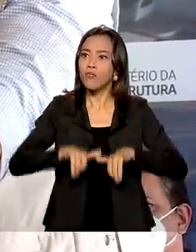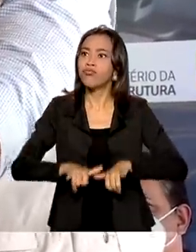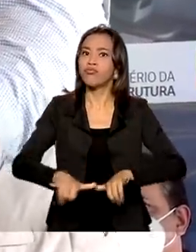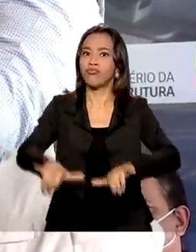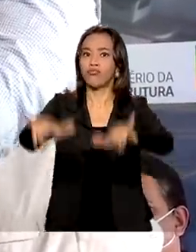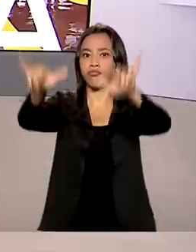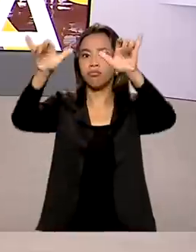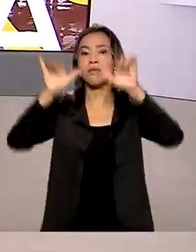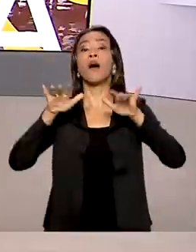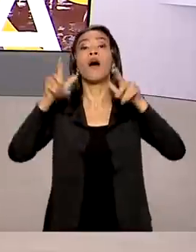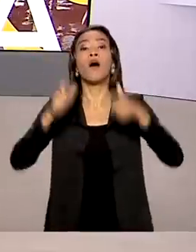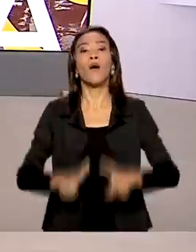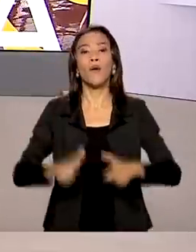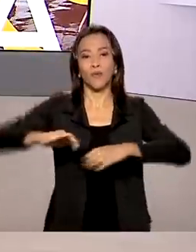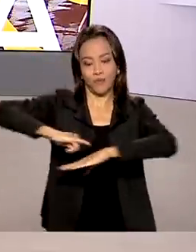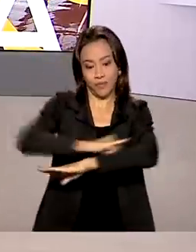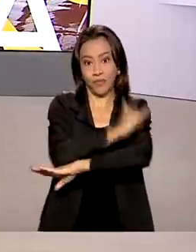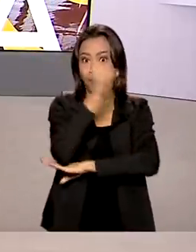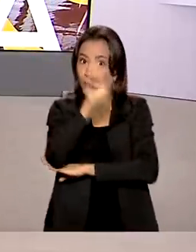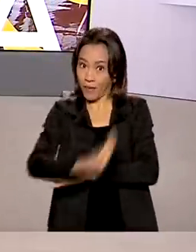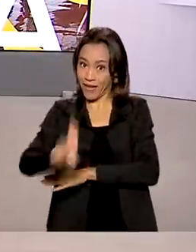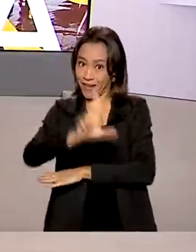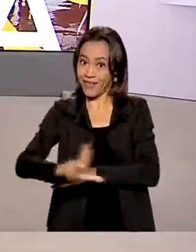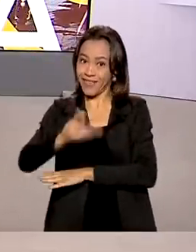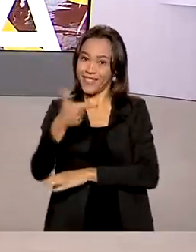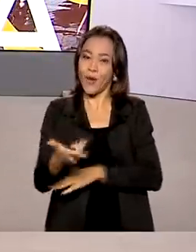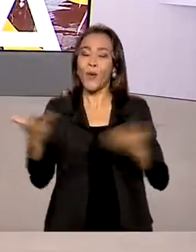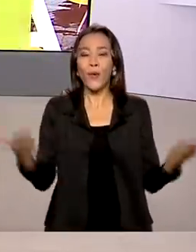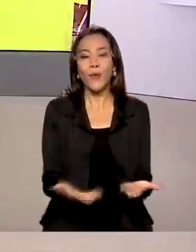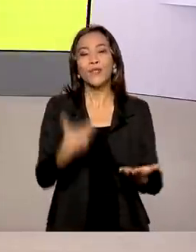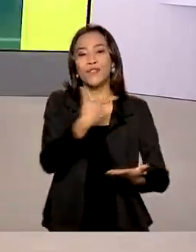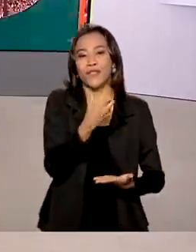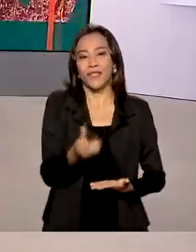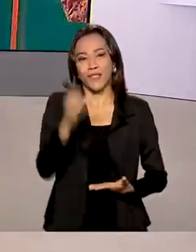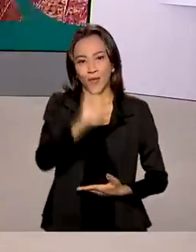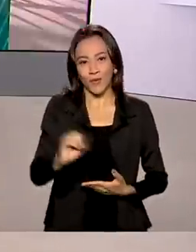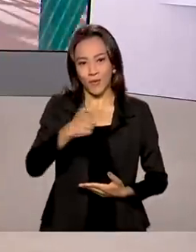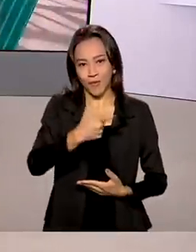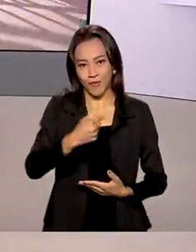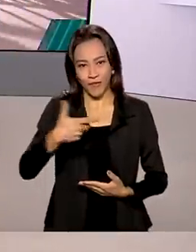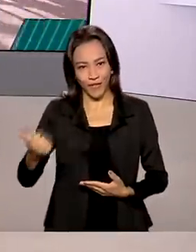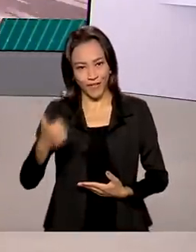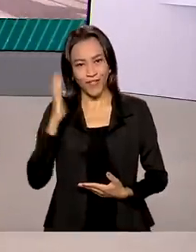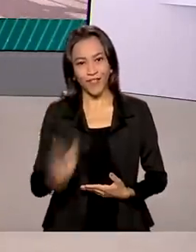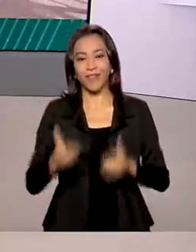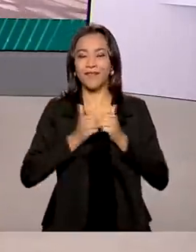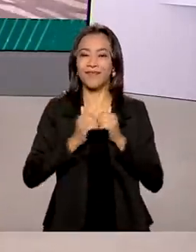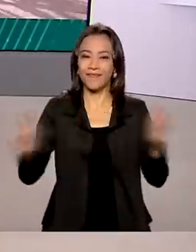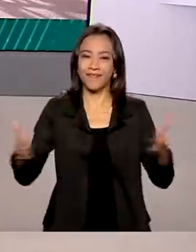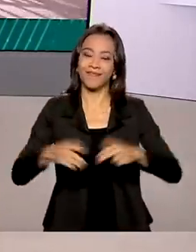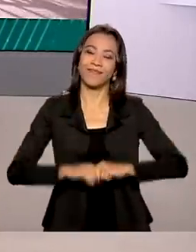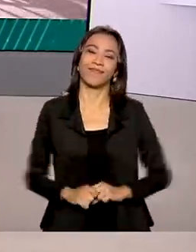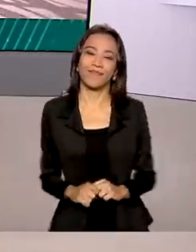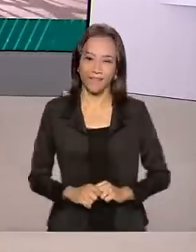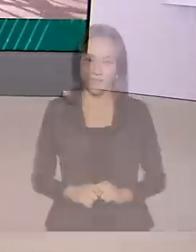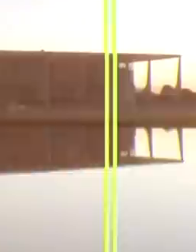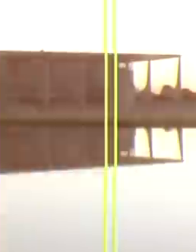Uberlândia. A edição desta terça-feira, 26 de outubro de 2021, já está no ar.